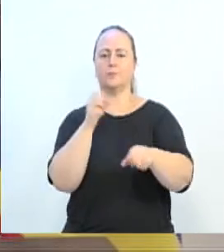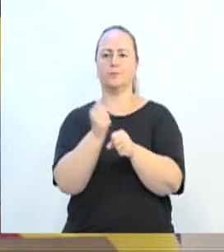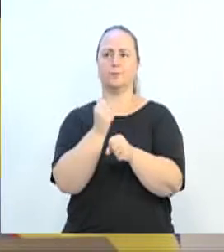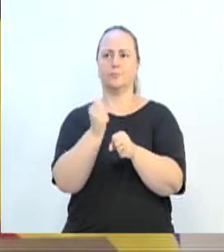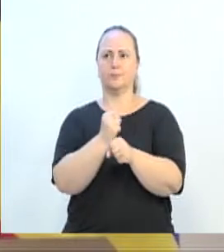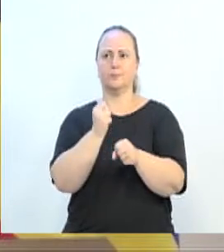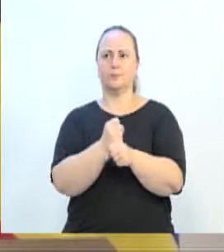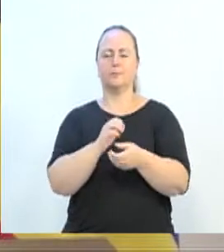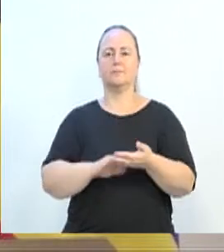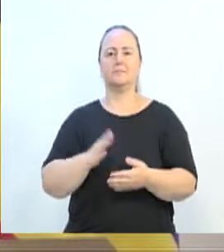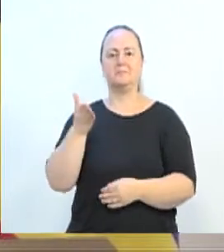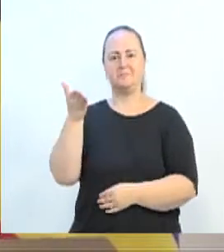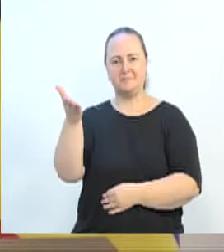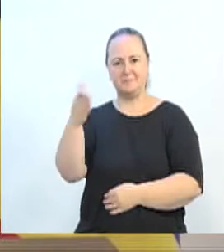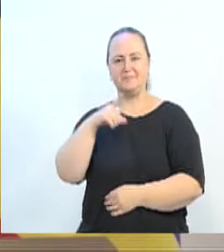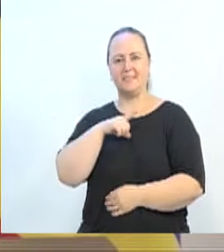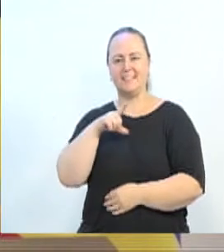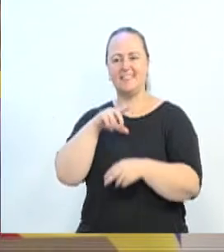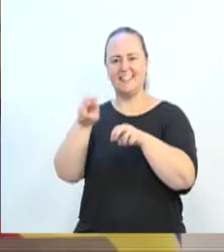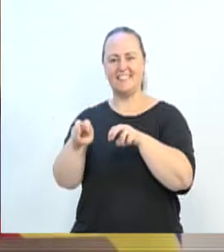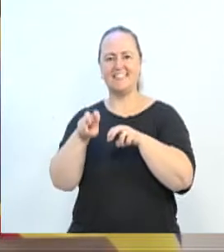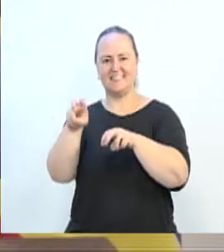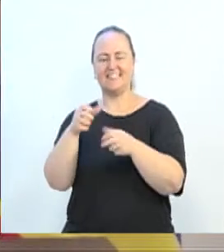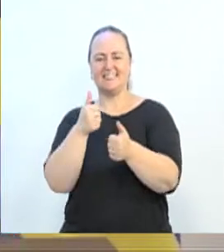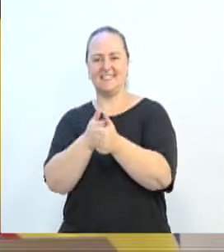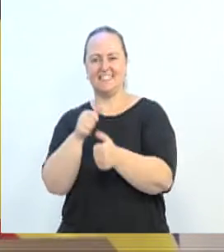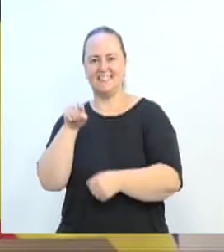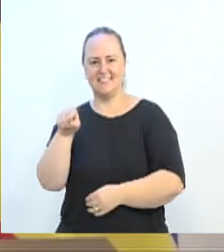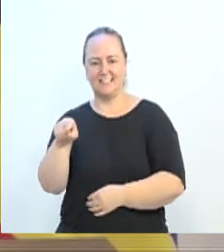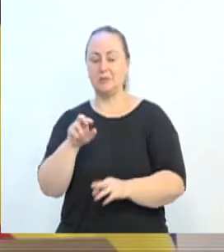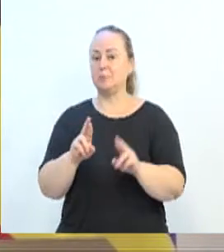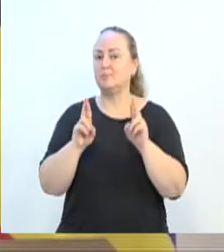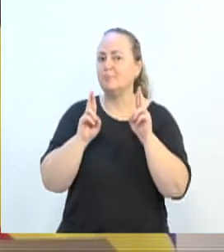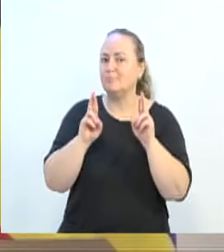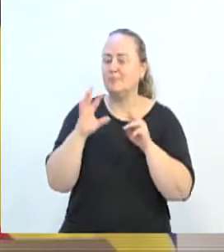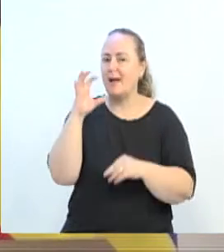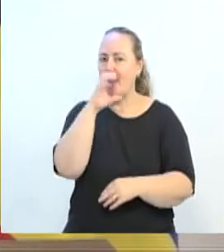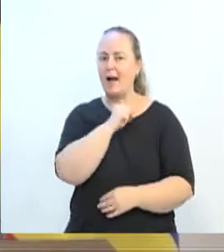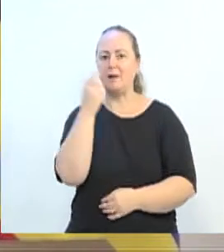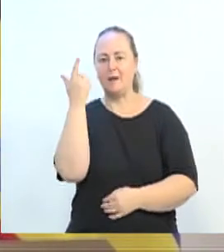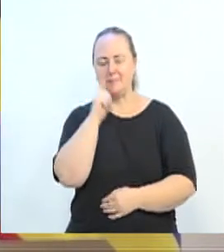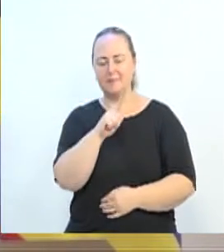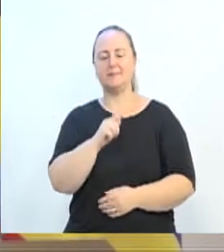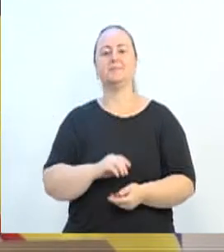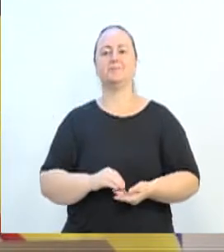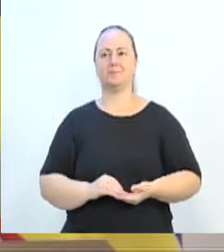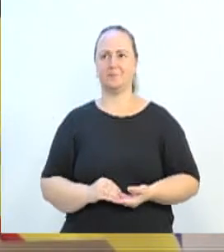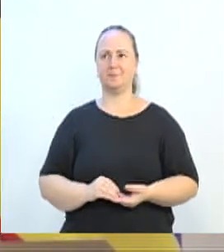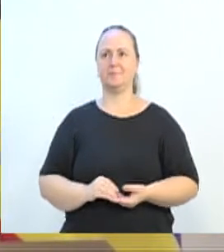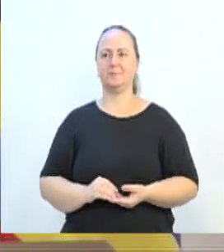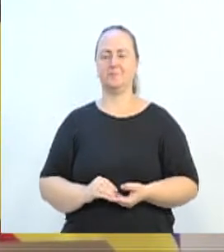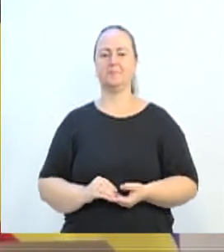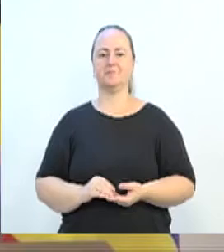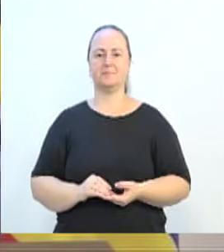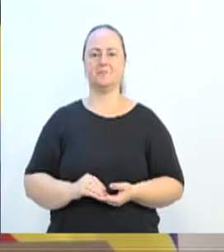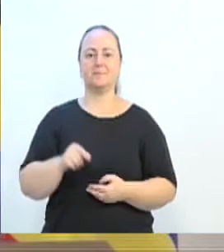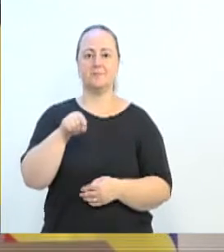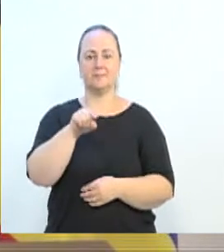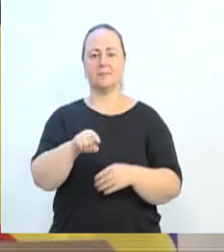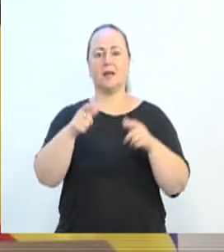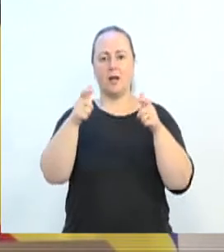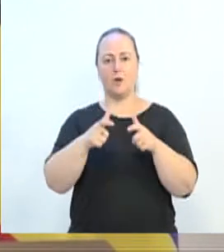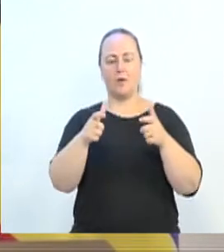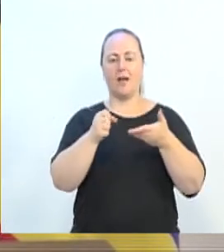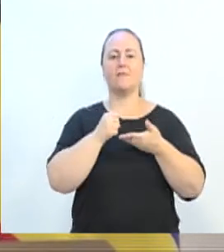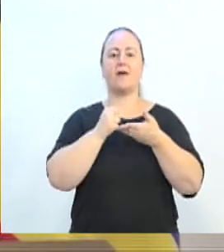tem um sítio ali na Rua Roberto Buchmann, o que sabe, logo, logo, vamos estar ocupando esse espaço na questão que irá ajudar,